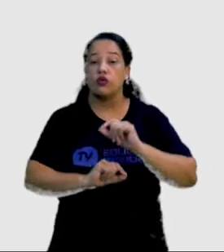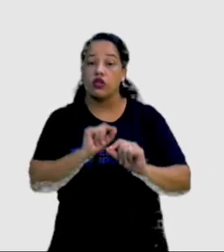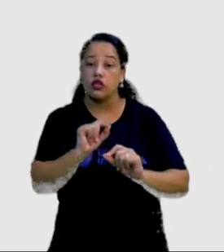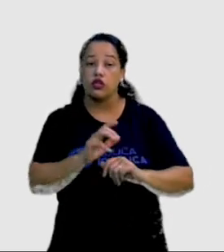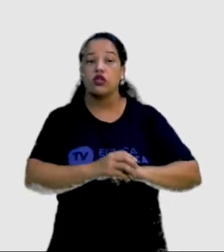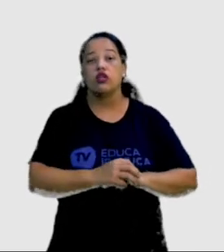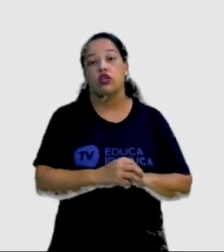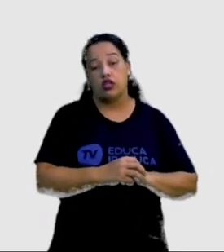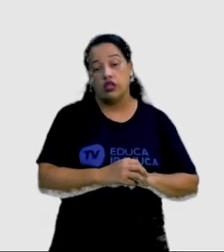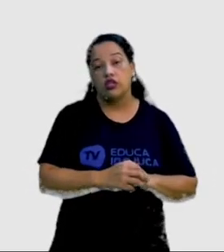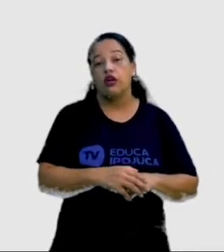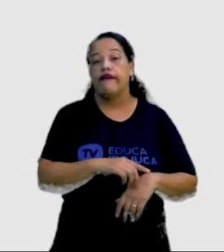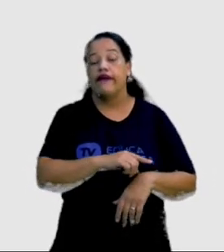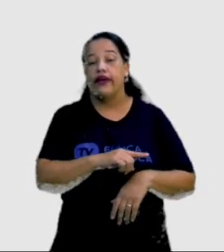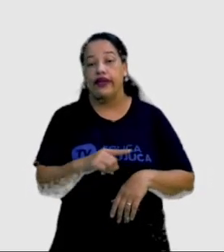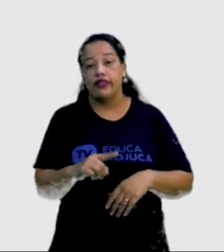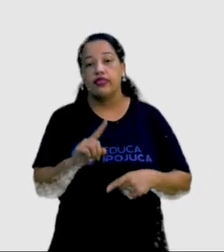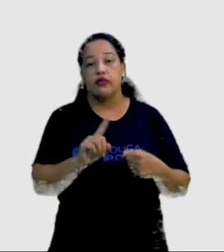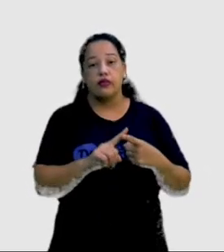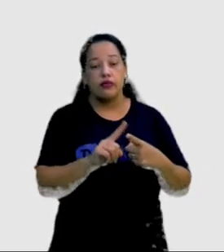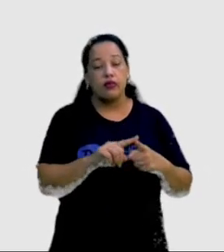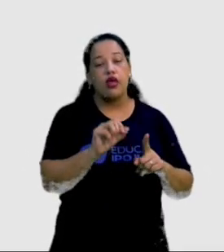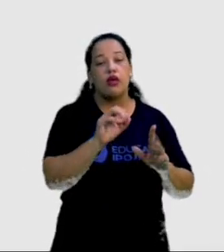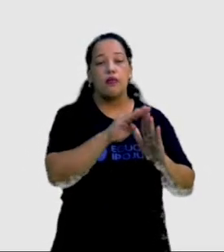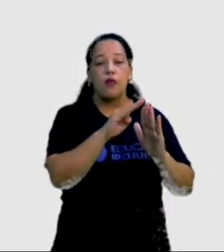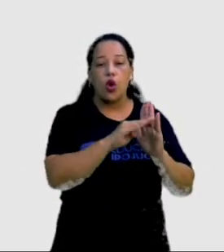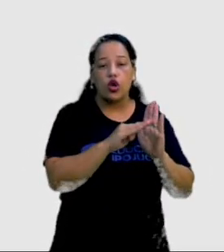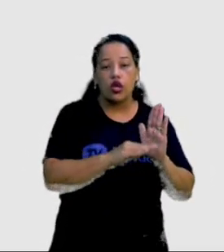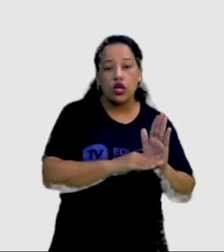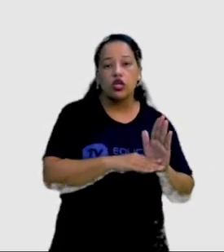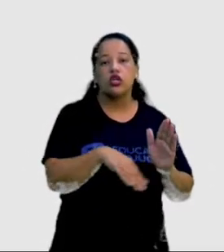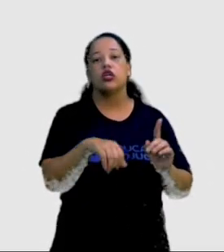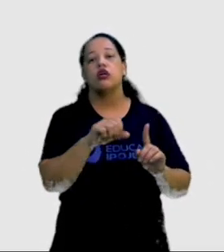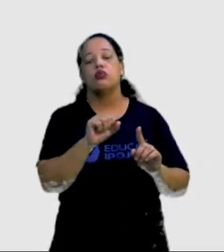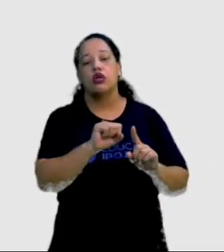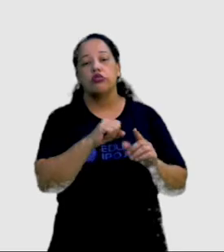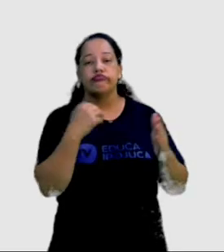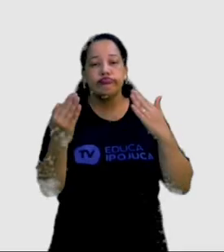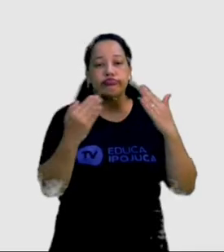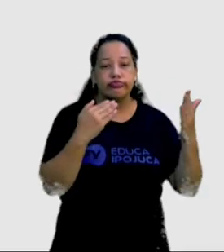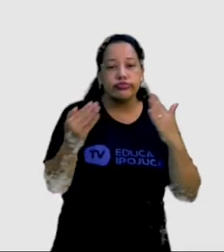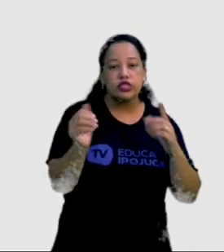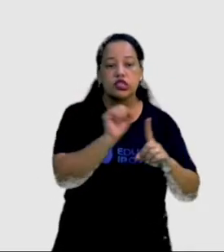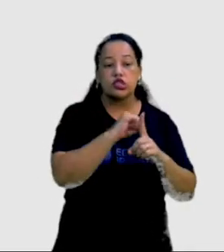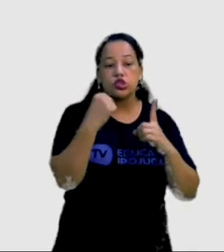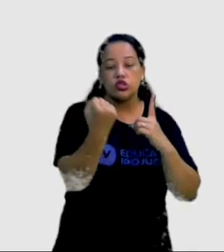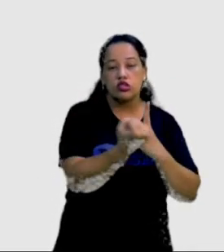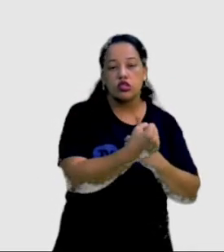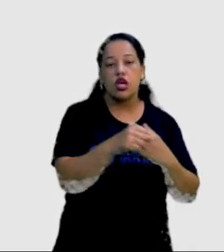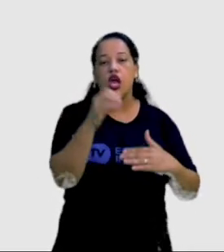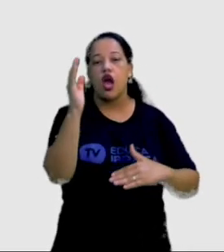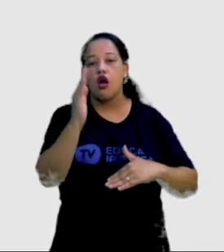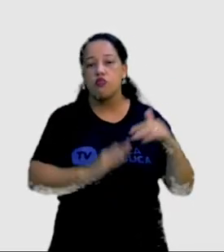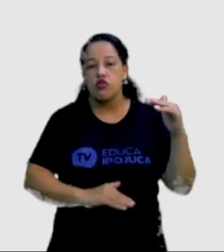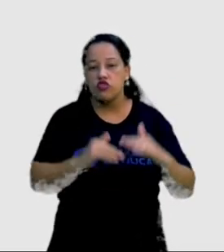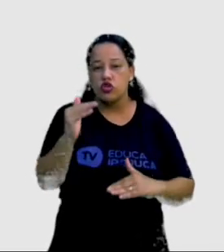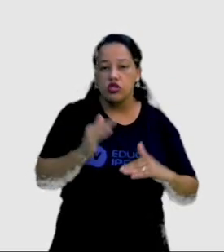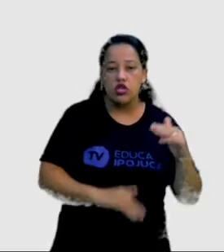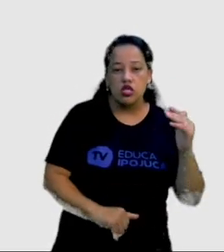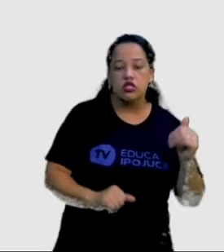um programa de assistência psicossocial e profissionalização de homoafetivos,